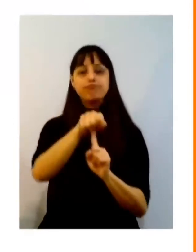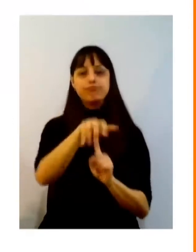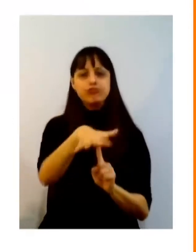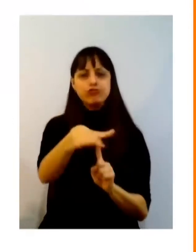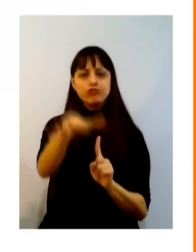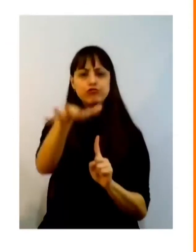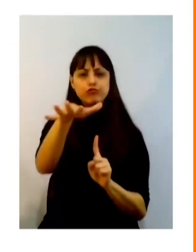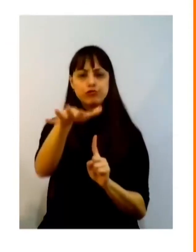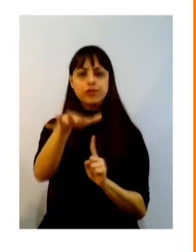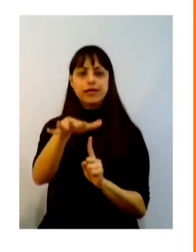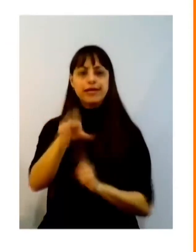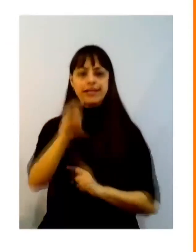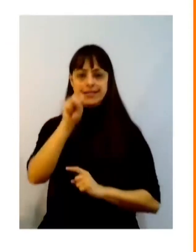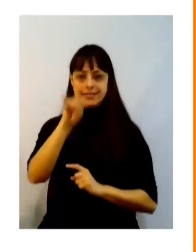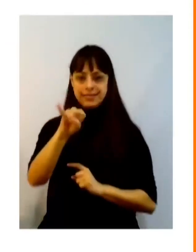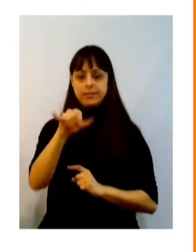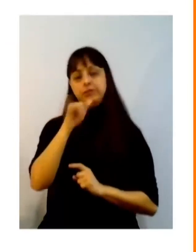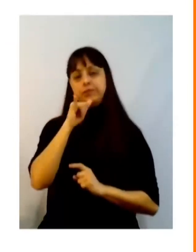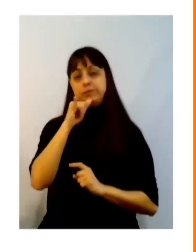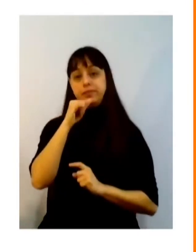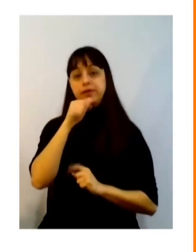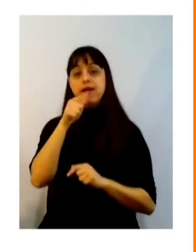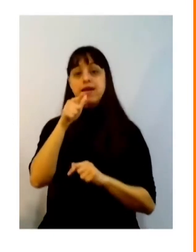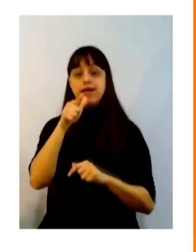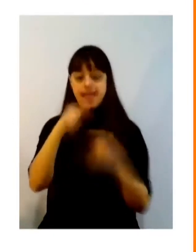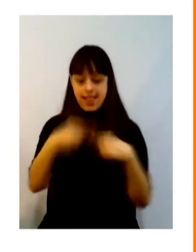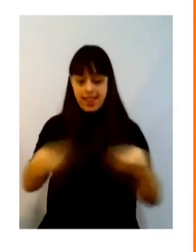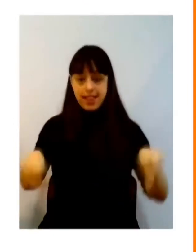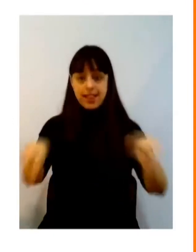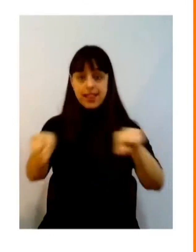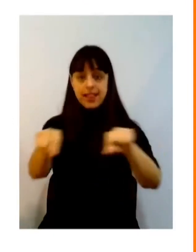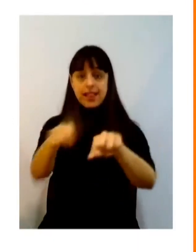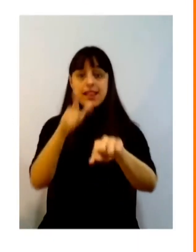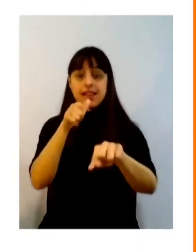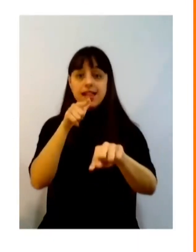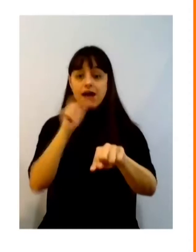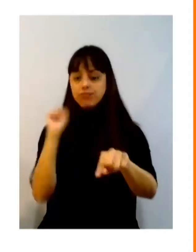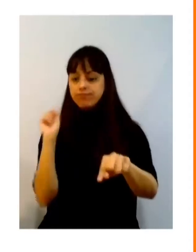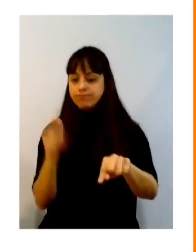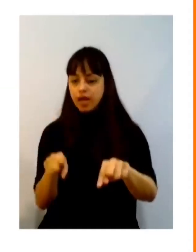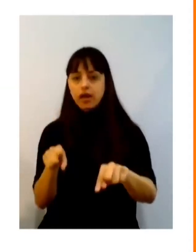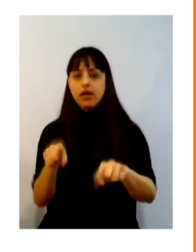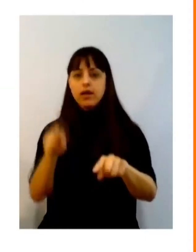pedrinha num lago que vai fazendo aquelas ondinhas de que ia se expandindo